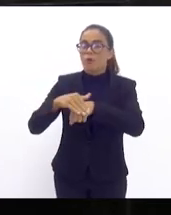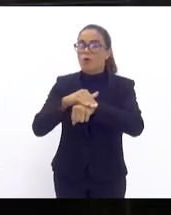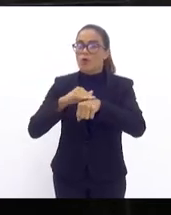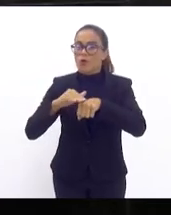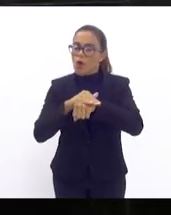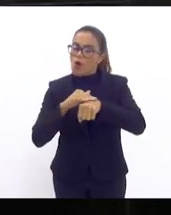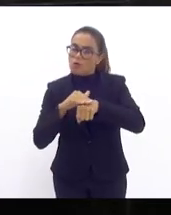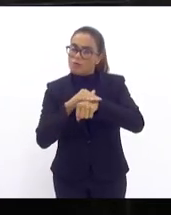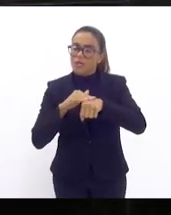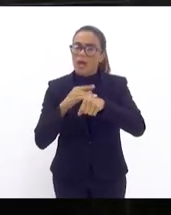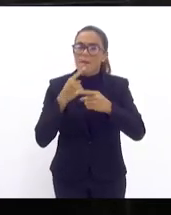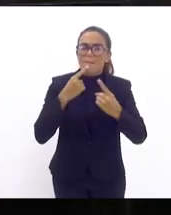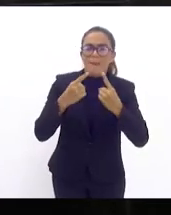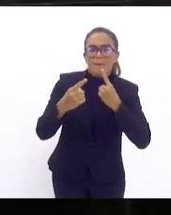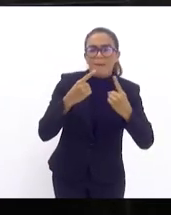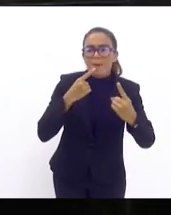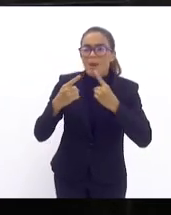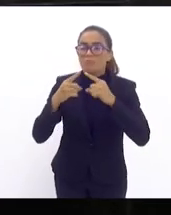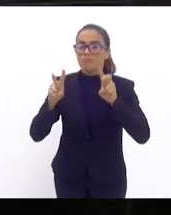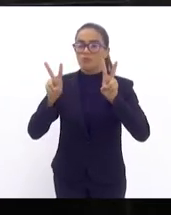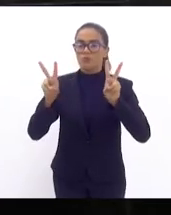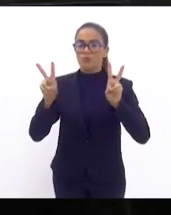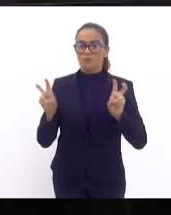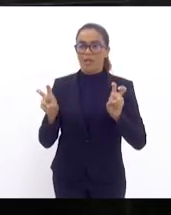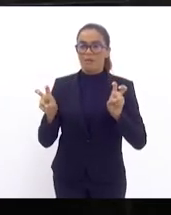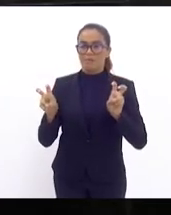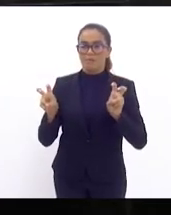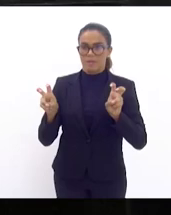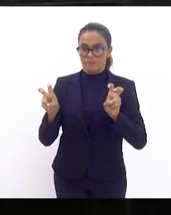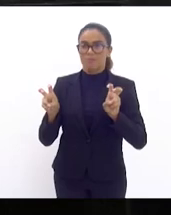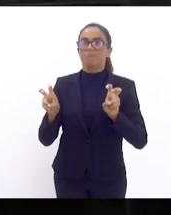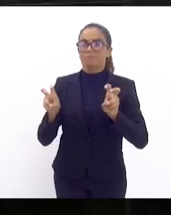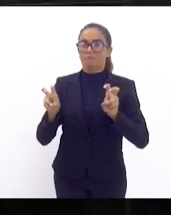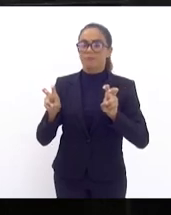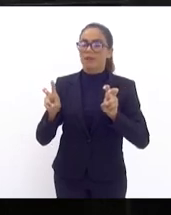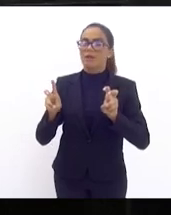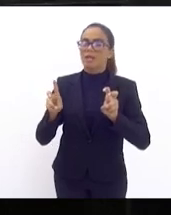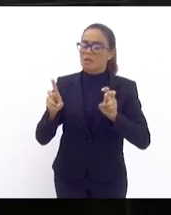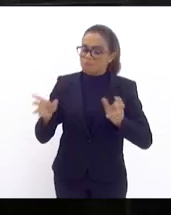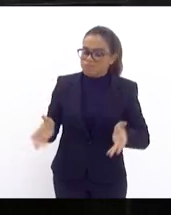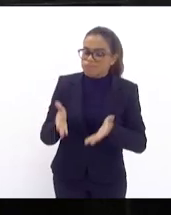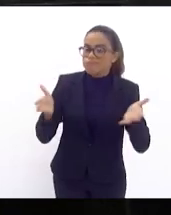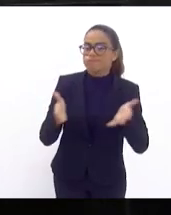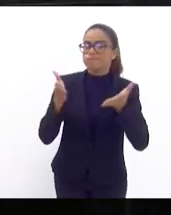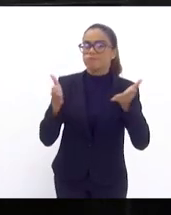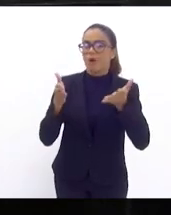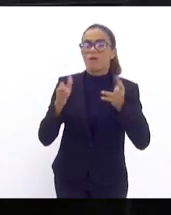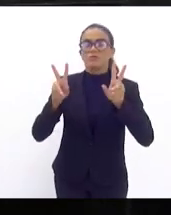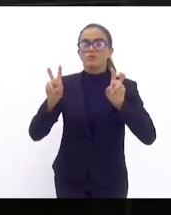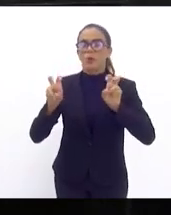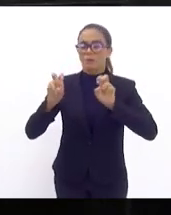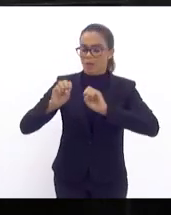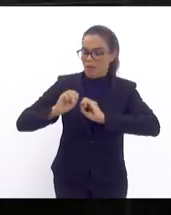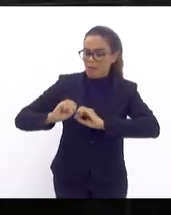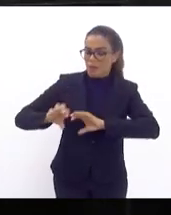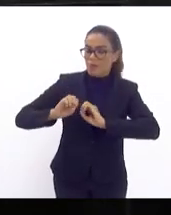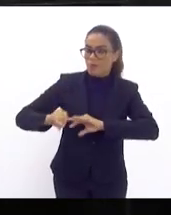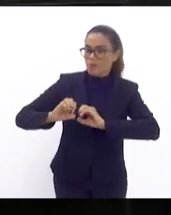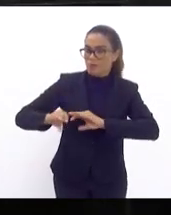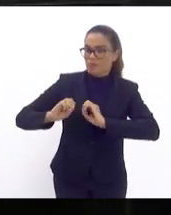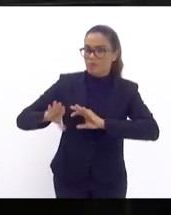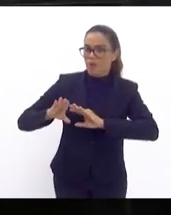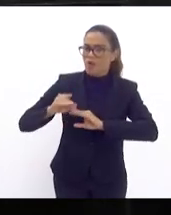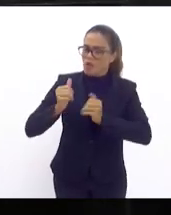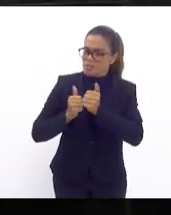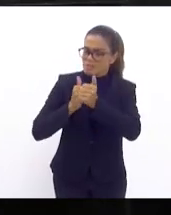buscar o diálogo sobre um tema que move o nosso mandato, que é a educação. A gente acompanhou, no último